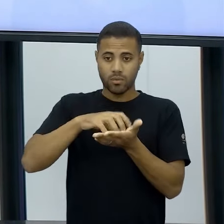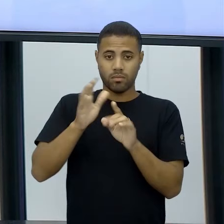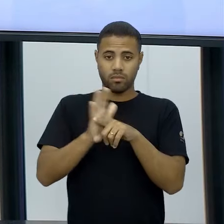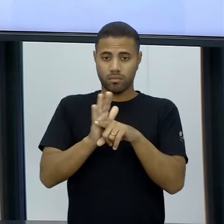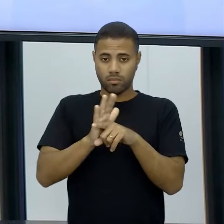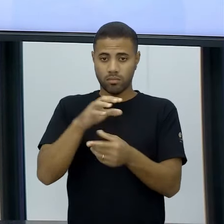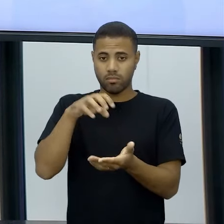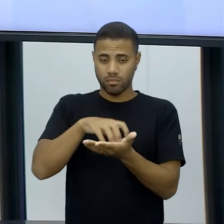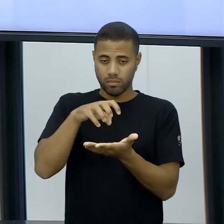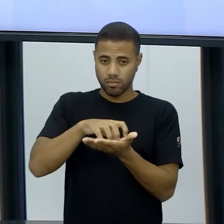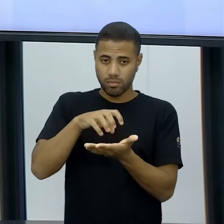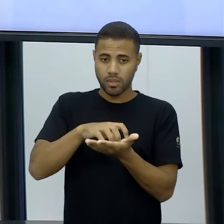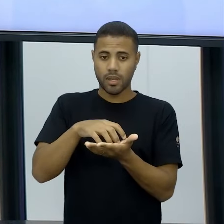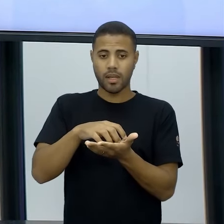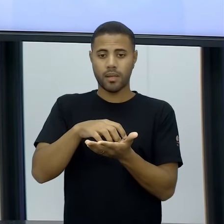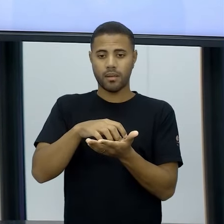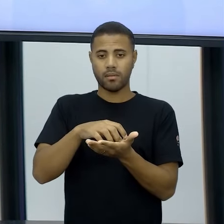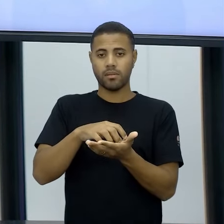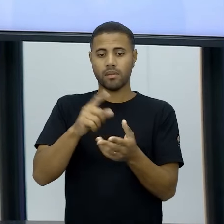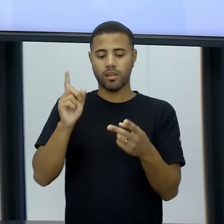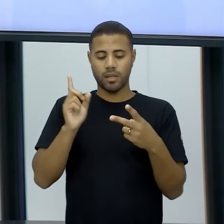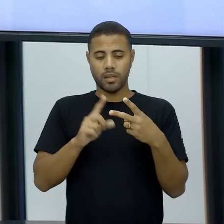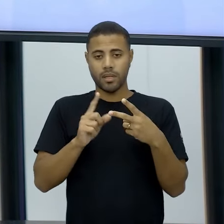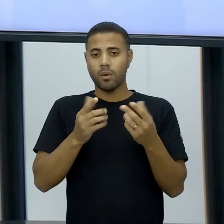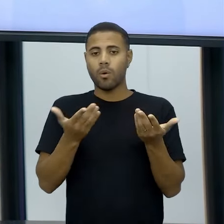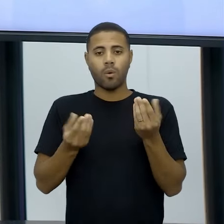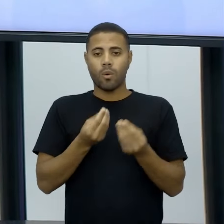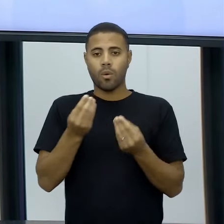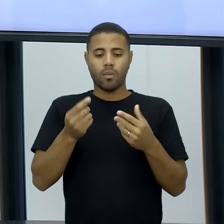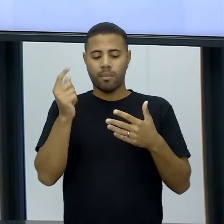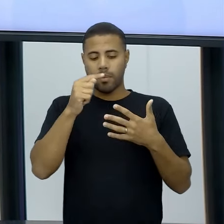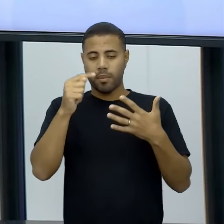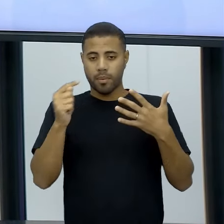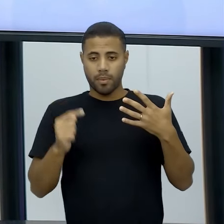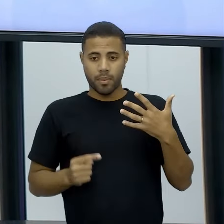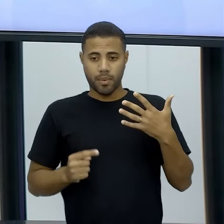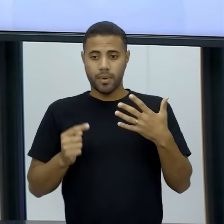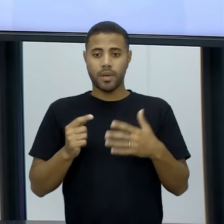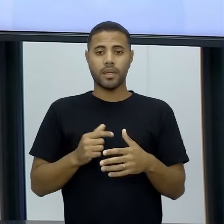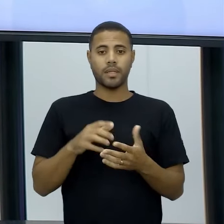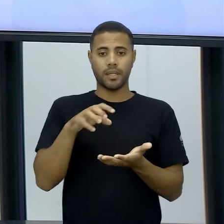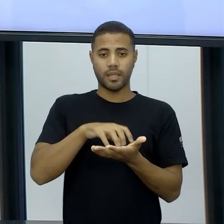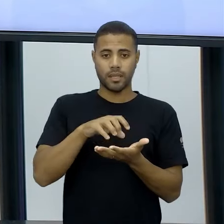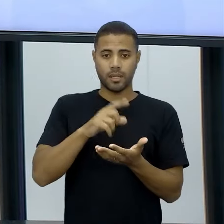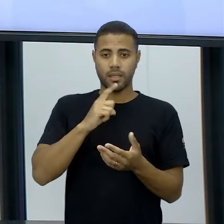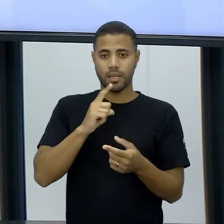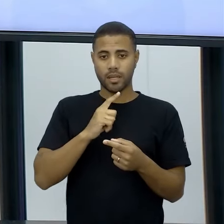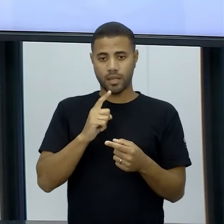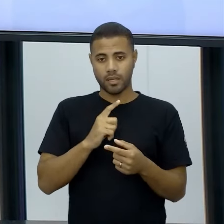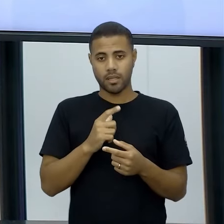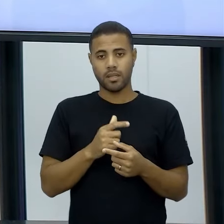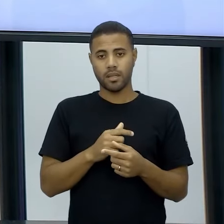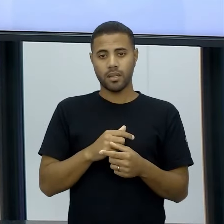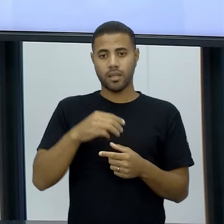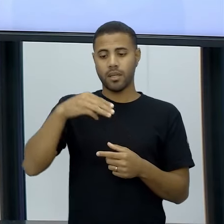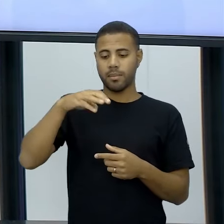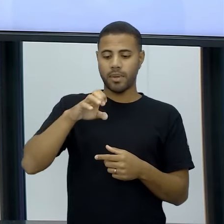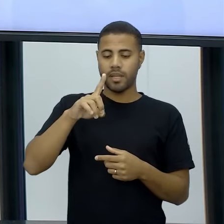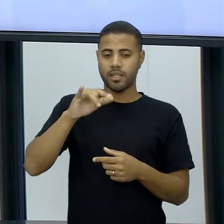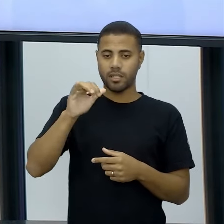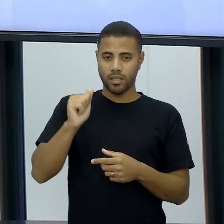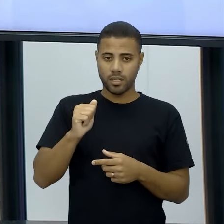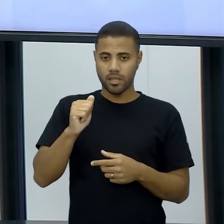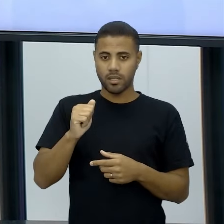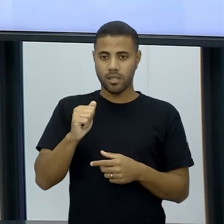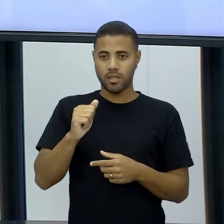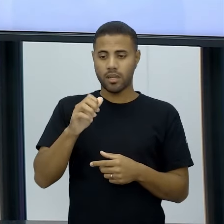A professora Roberta já trabalhou com vocês aí. E quais são essas medidas de tendência central? Aí, você tem a média aritmética,